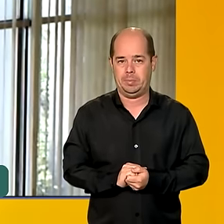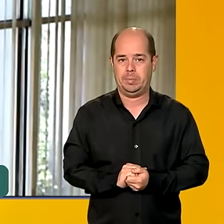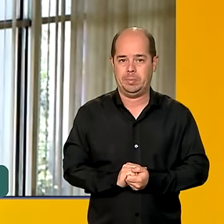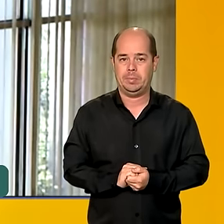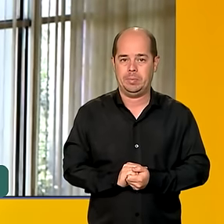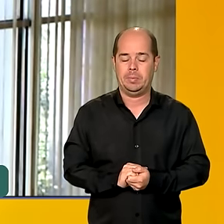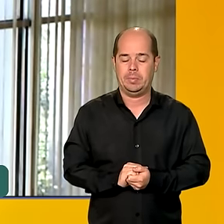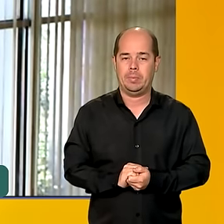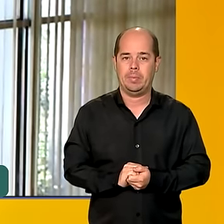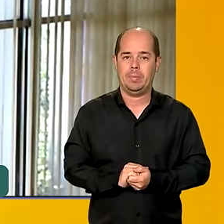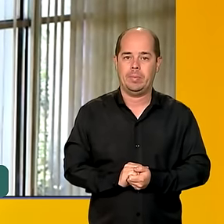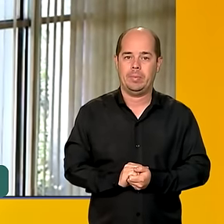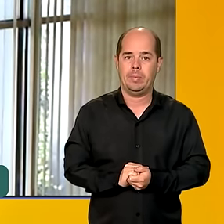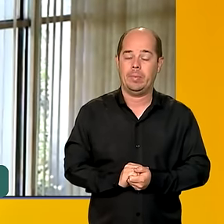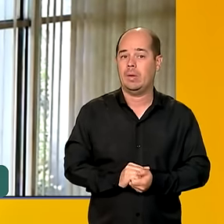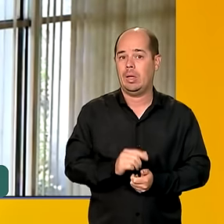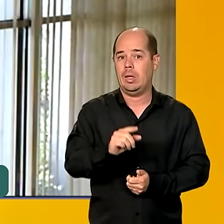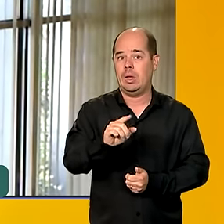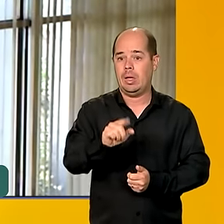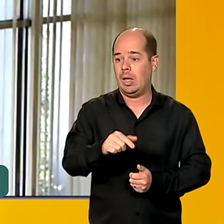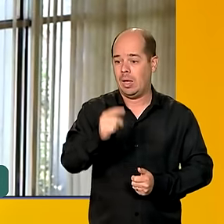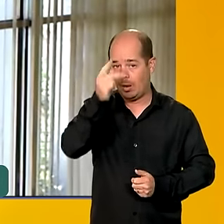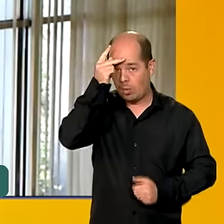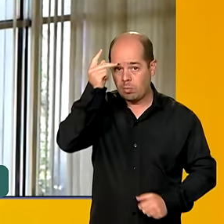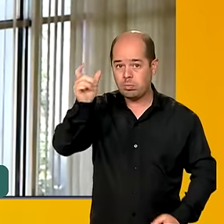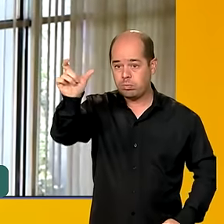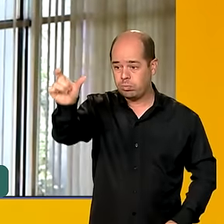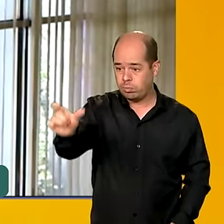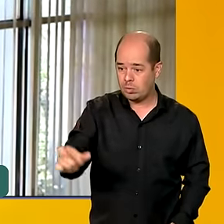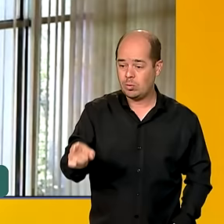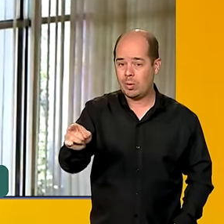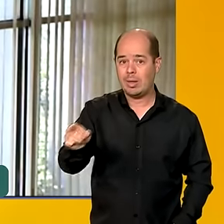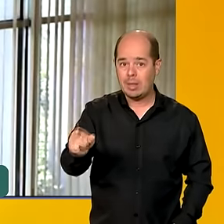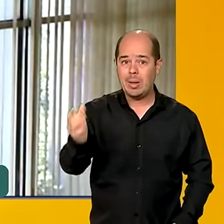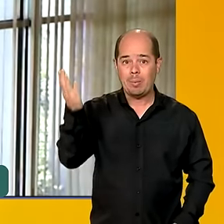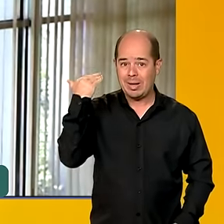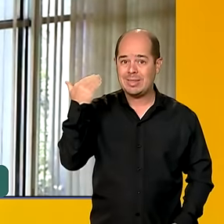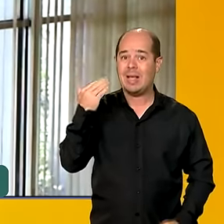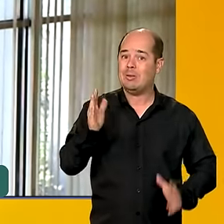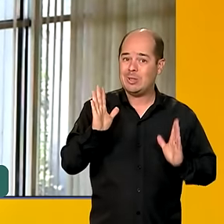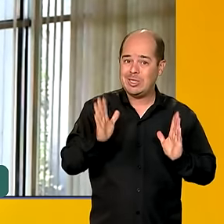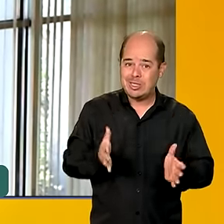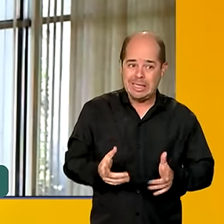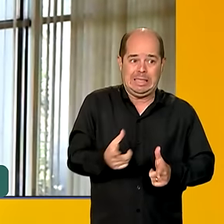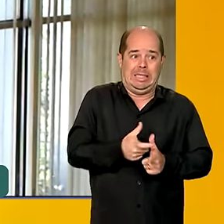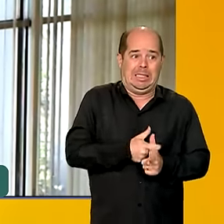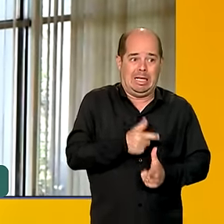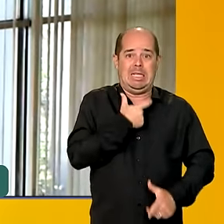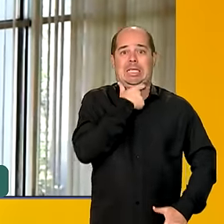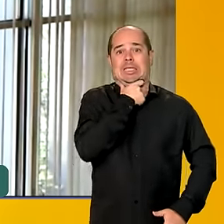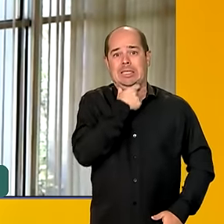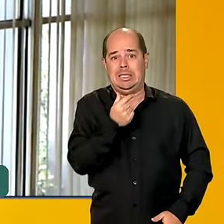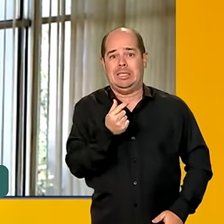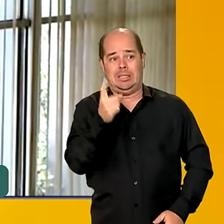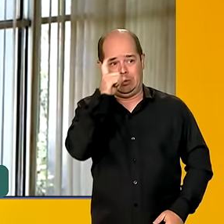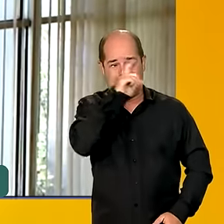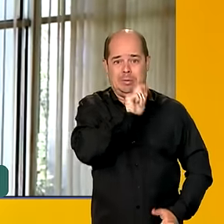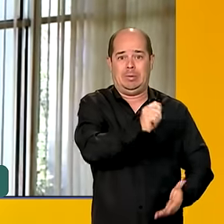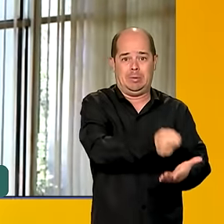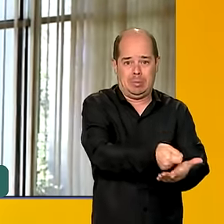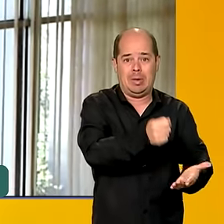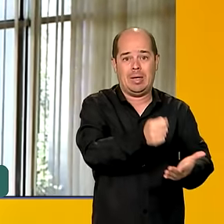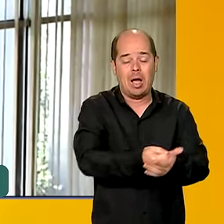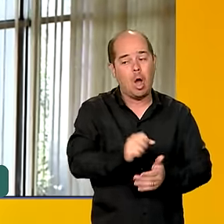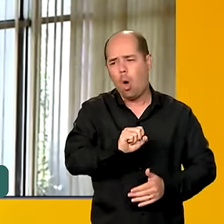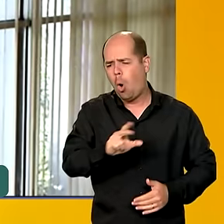situações que envolvem pessoas que vinham já em dificuldade de fazer o pagamento ou mesmo aquelas que não tinham essa dificuldade,